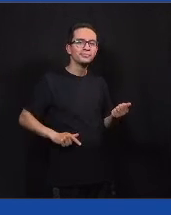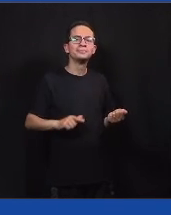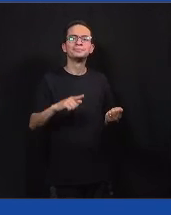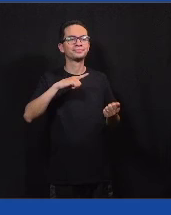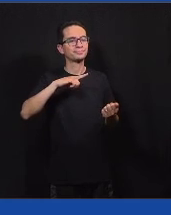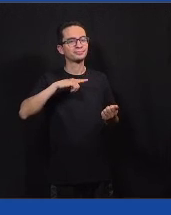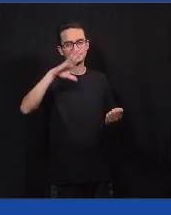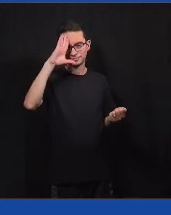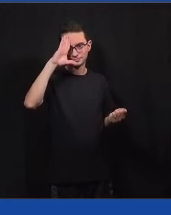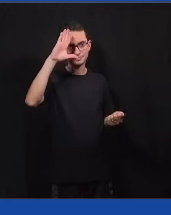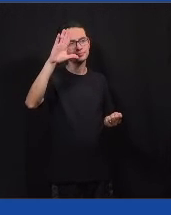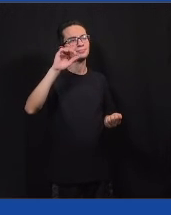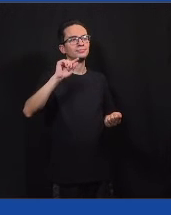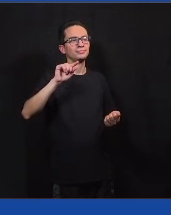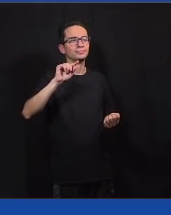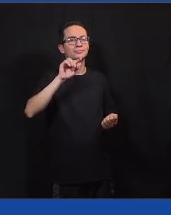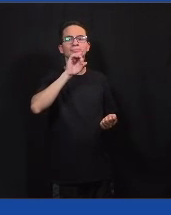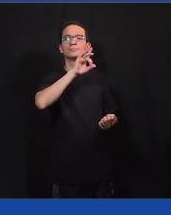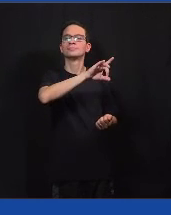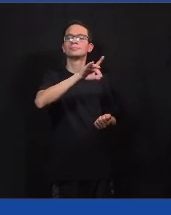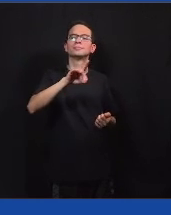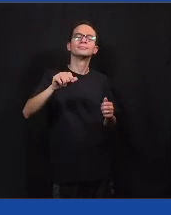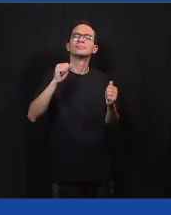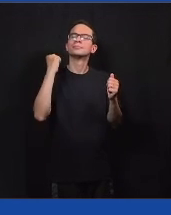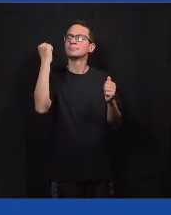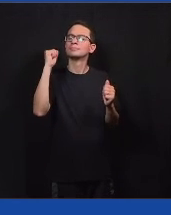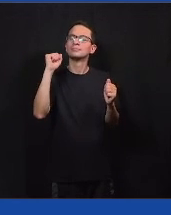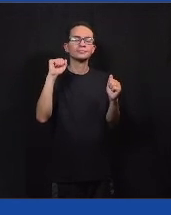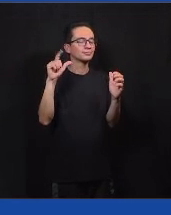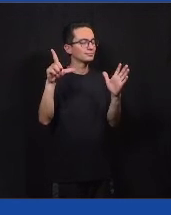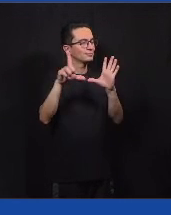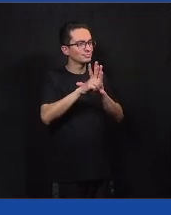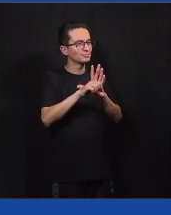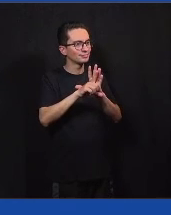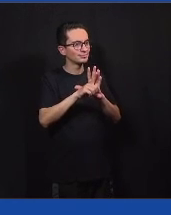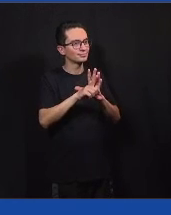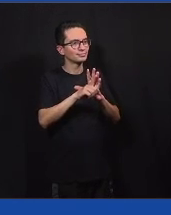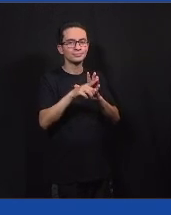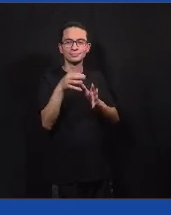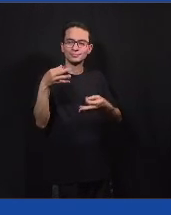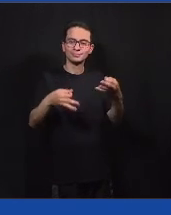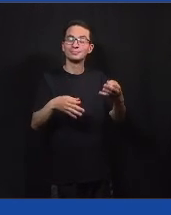função principal do poder legislativo, não é a do judiciário.